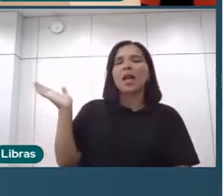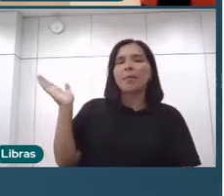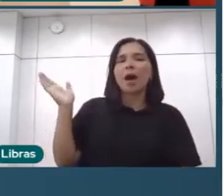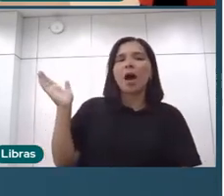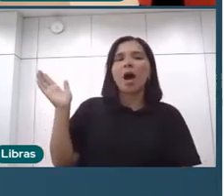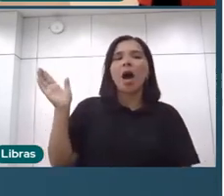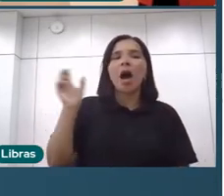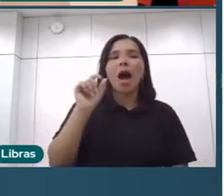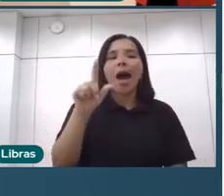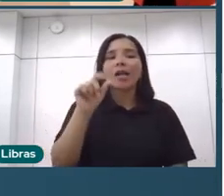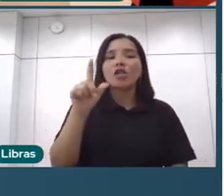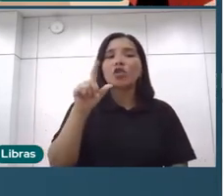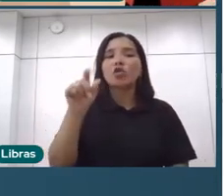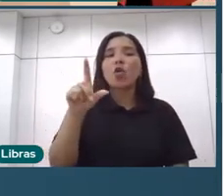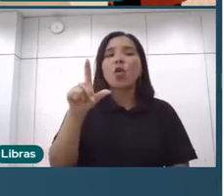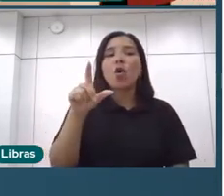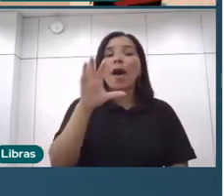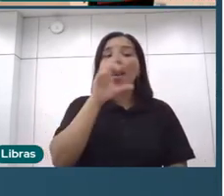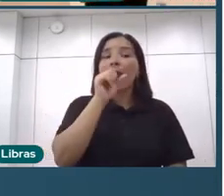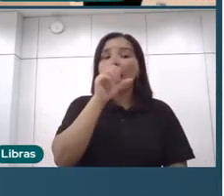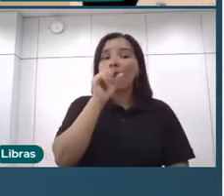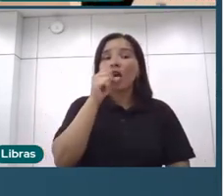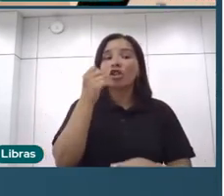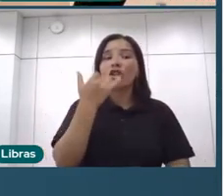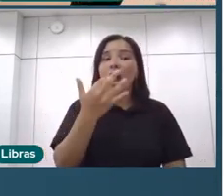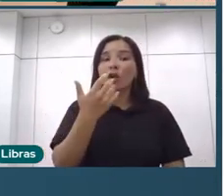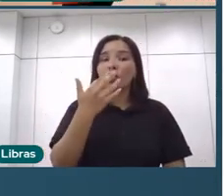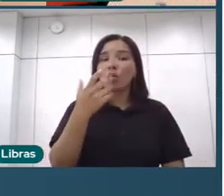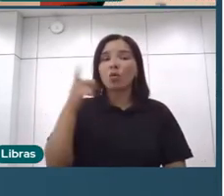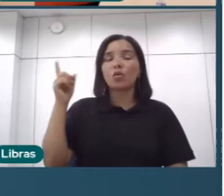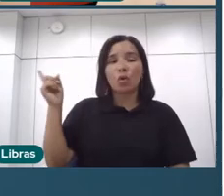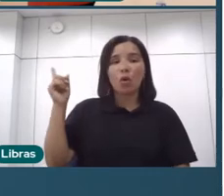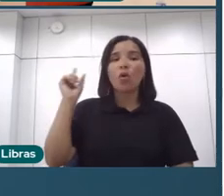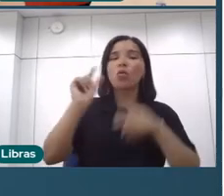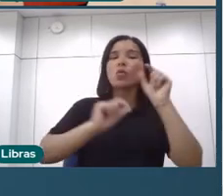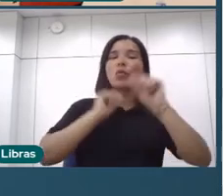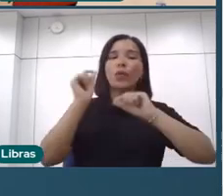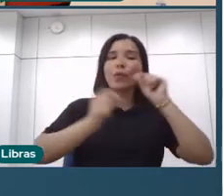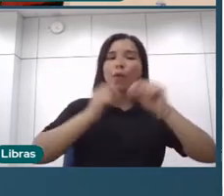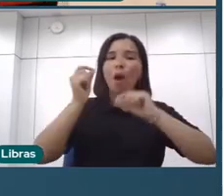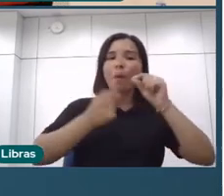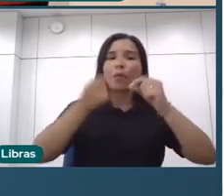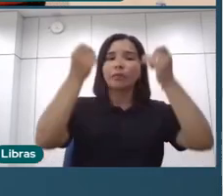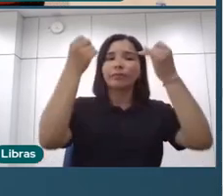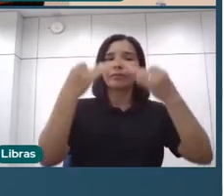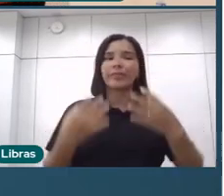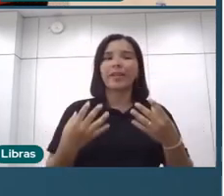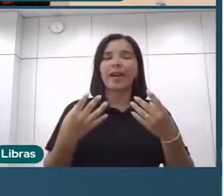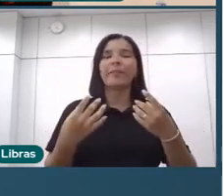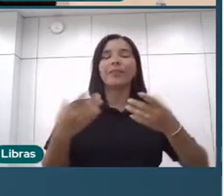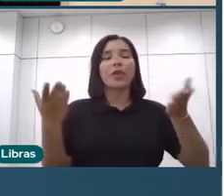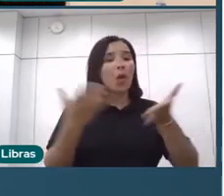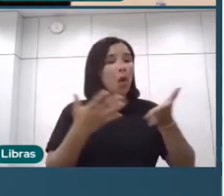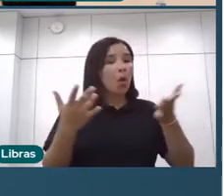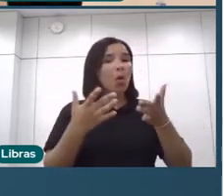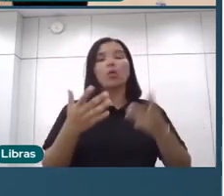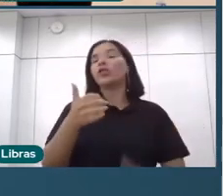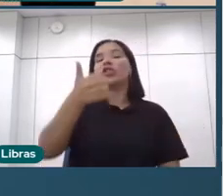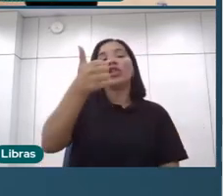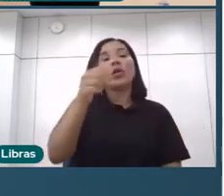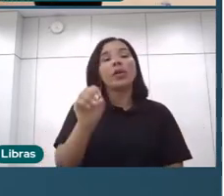6, e natureza especial, né, que, na verdade, hoje seria equivalente ao 15